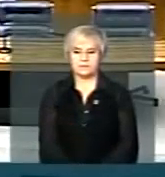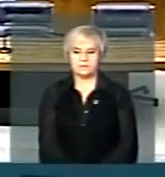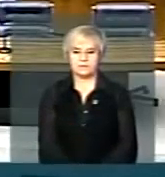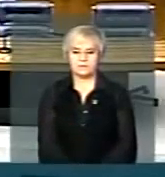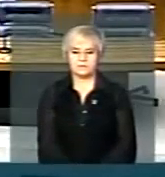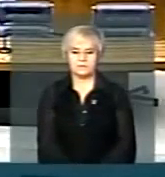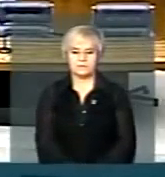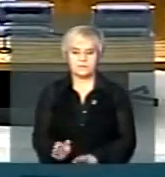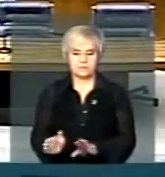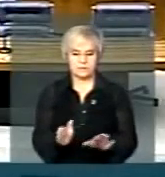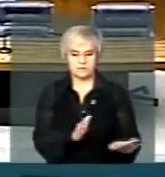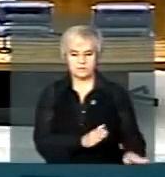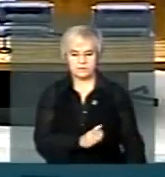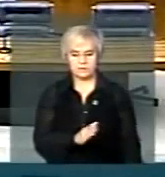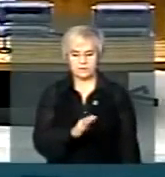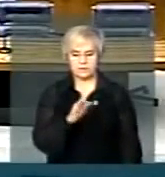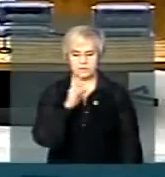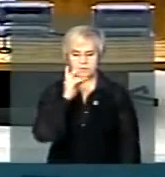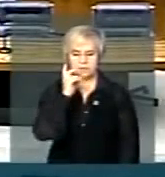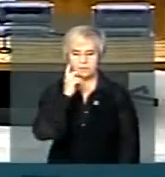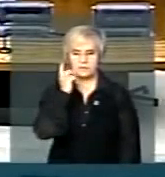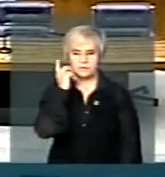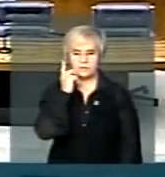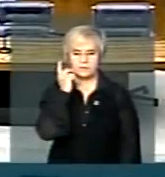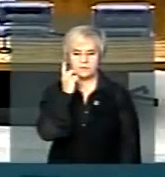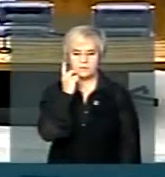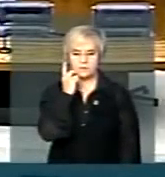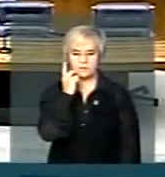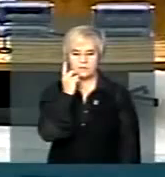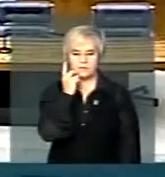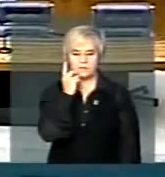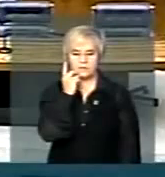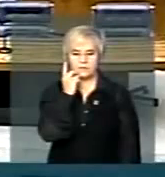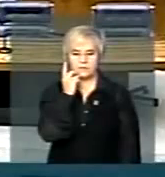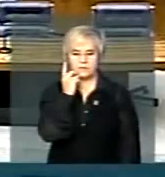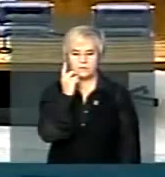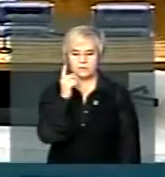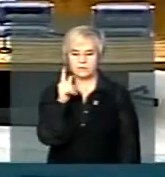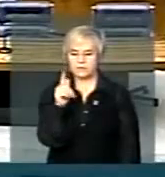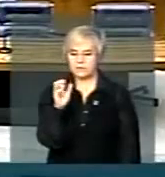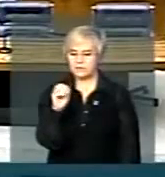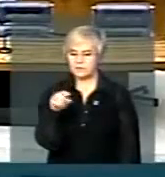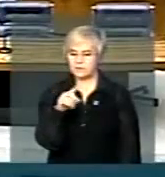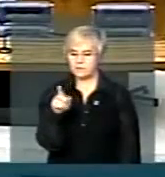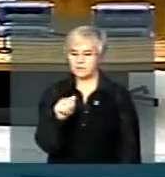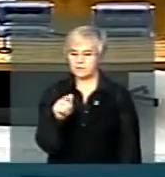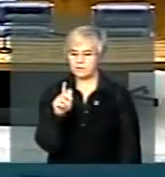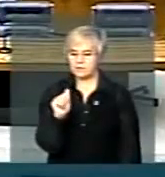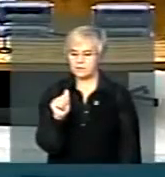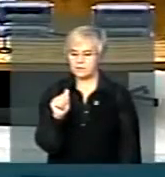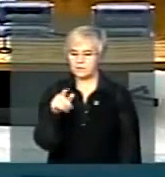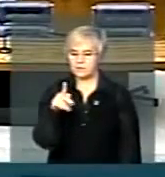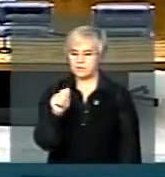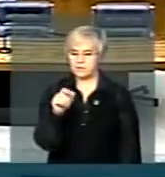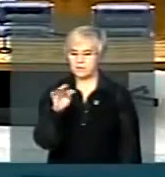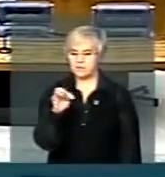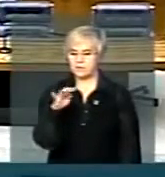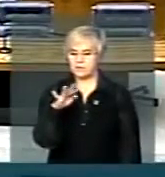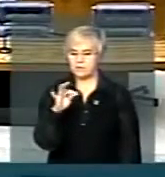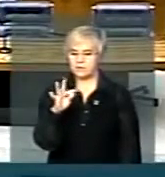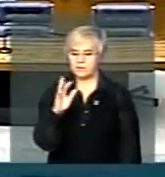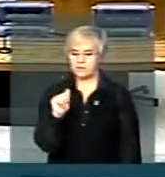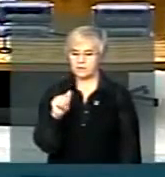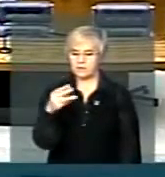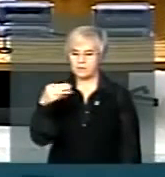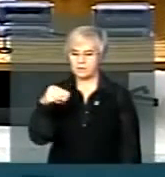Ouviremos agora então, deputado Gonzaga Patriota, por três minutos, por favor.